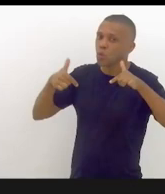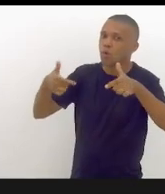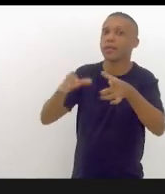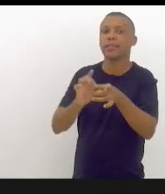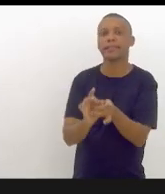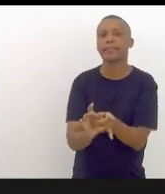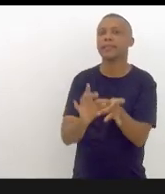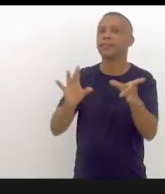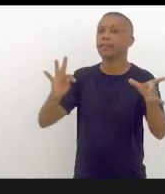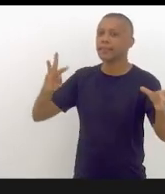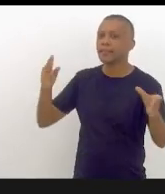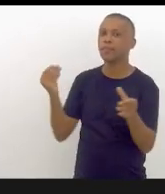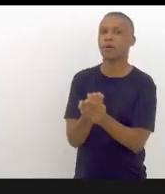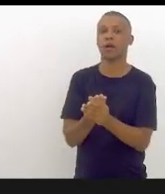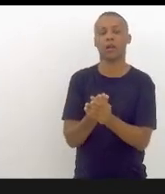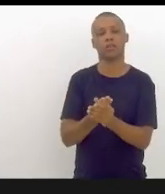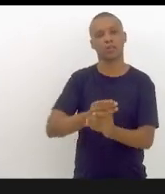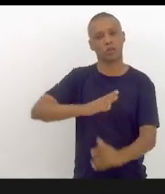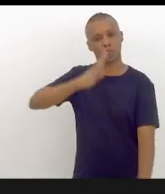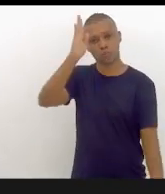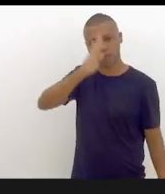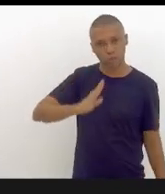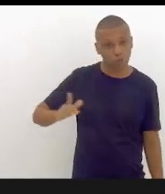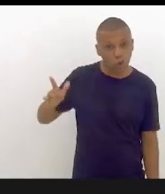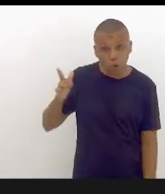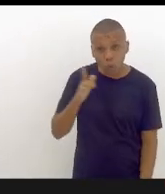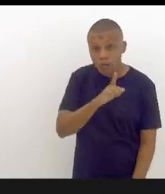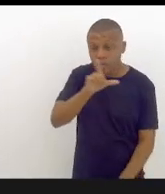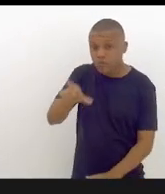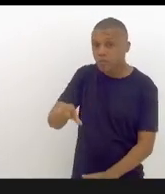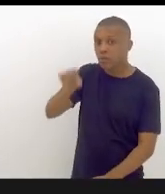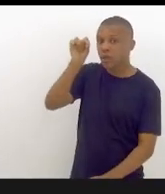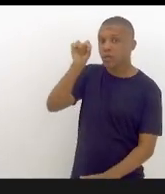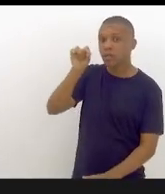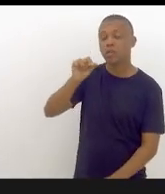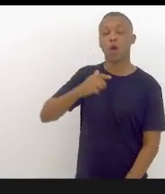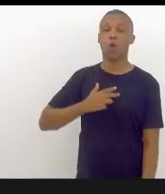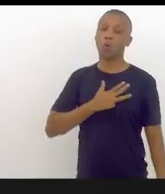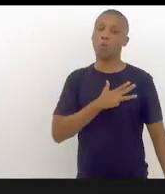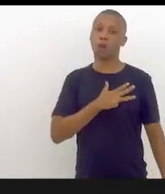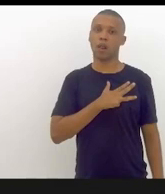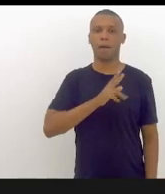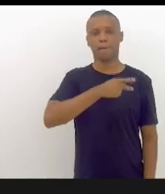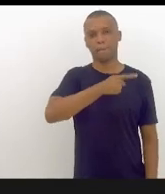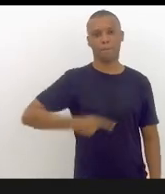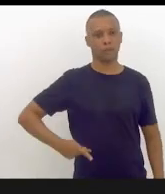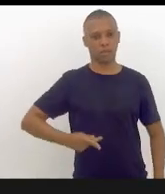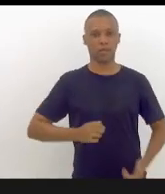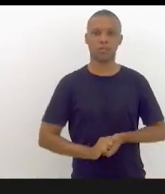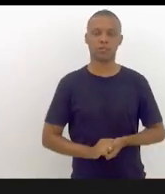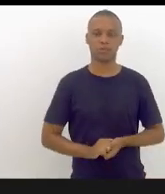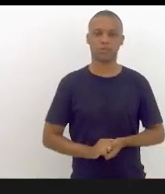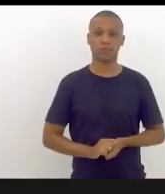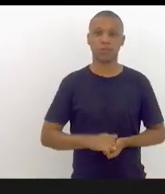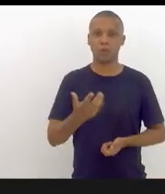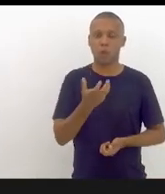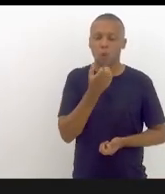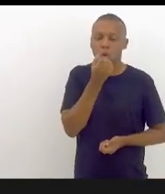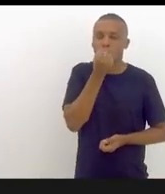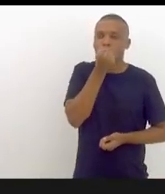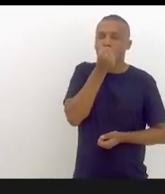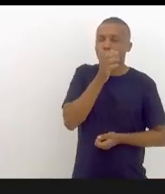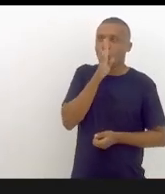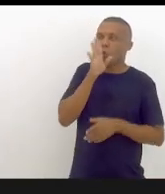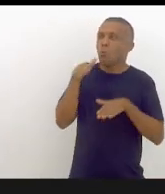desse país que reconduziu democraticamente o Lula à presidência da República. E não vou me calar, não deixo